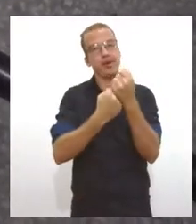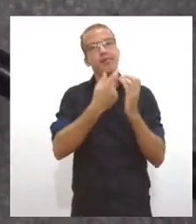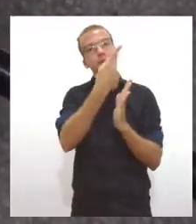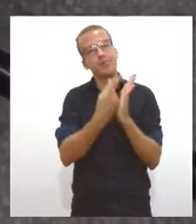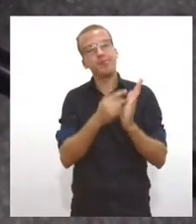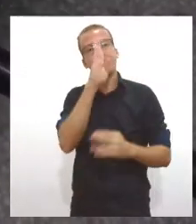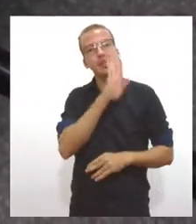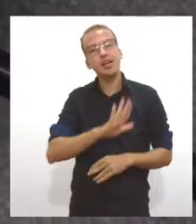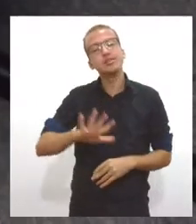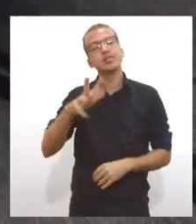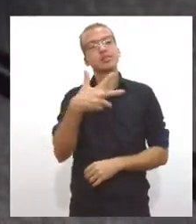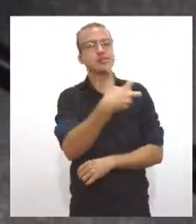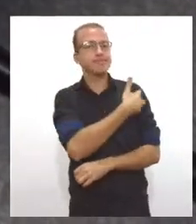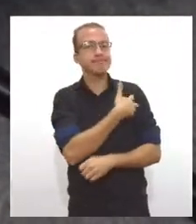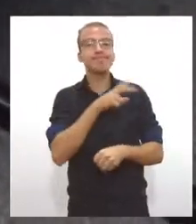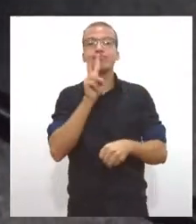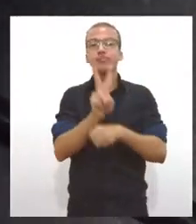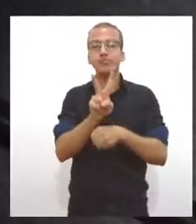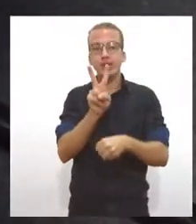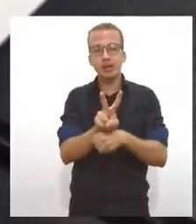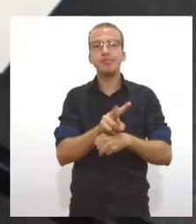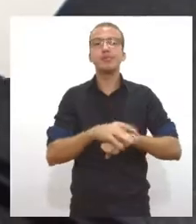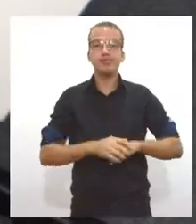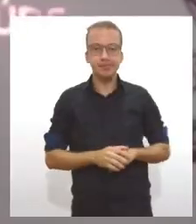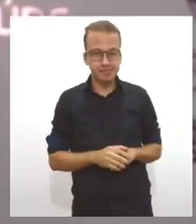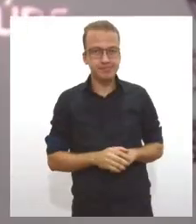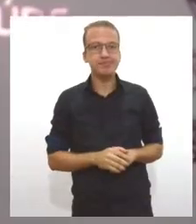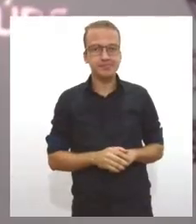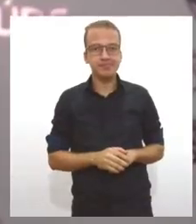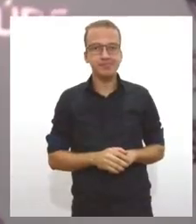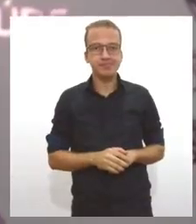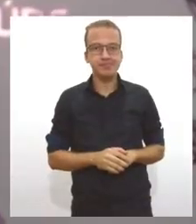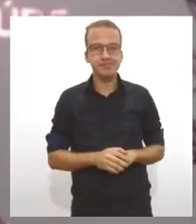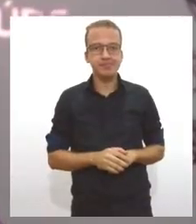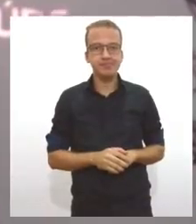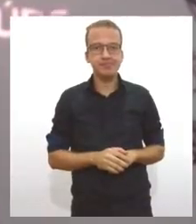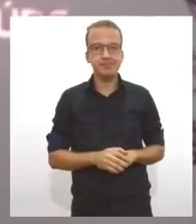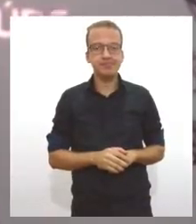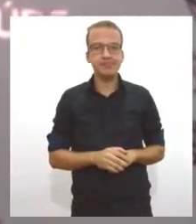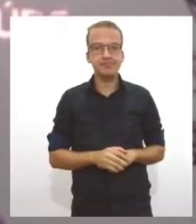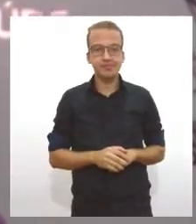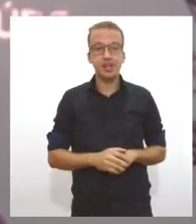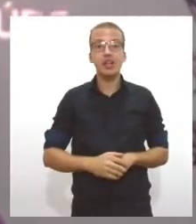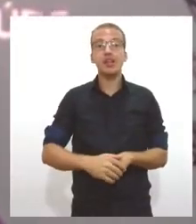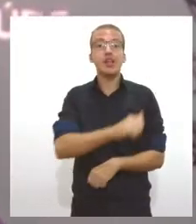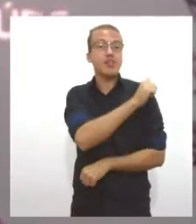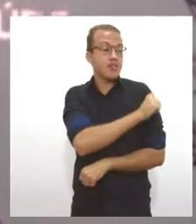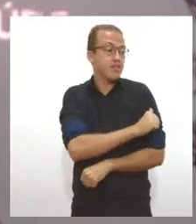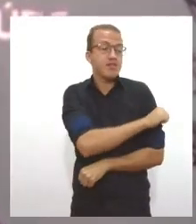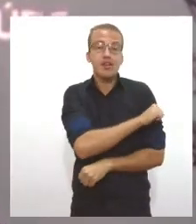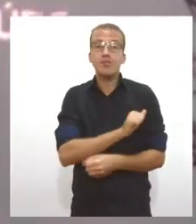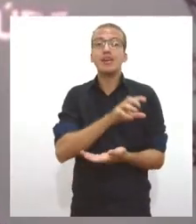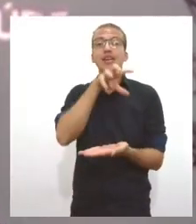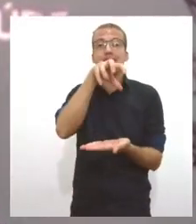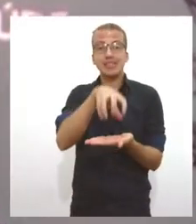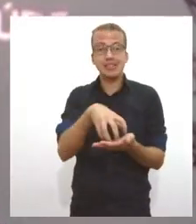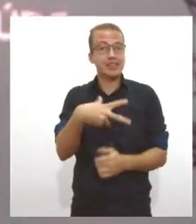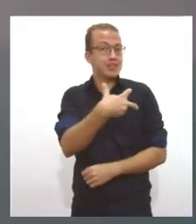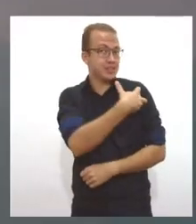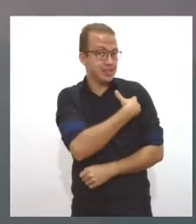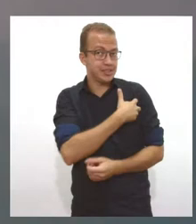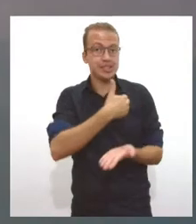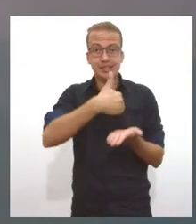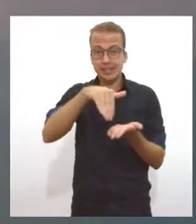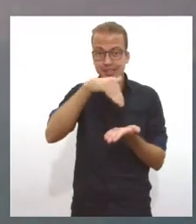que serve de guia para estados e municípios. A enfermeira da Central de Vacinação da Secretaria de Estado da Saúde, Ana